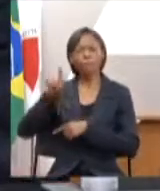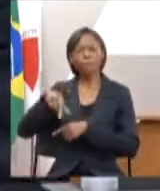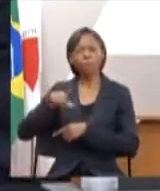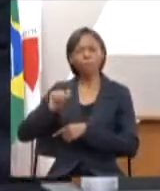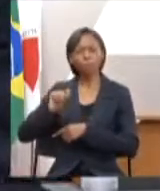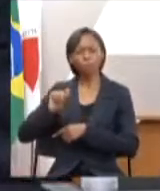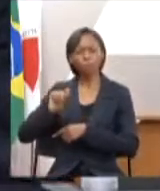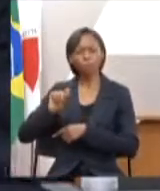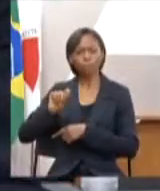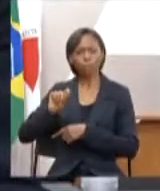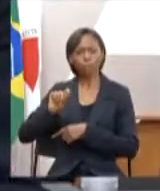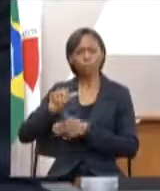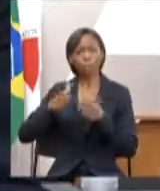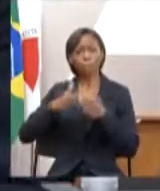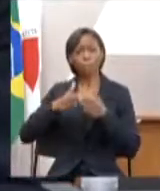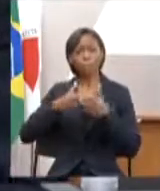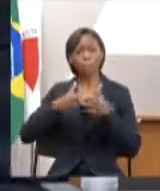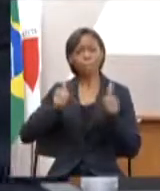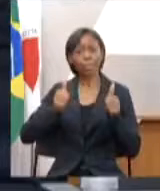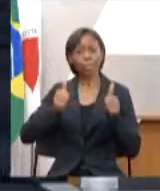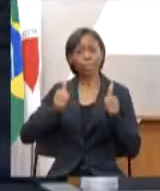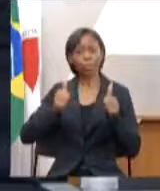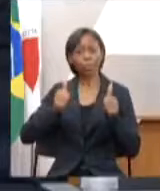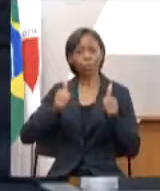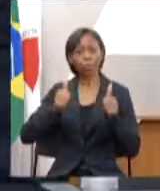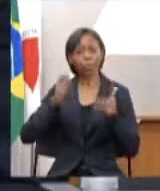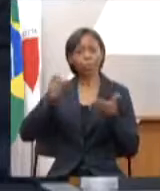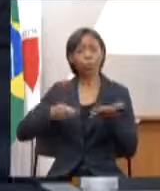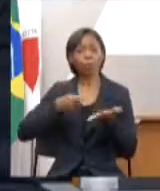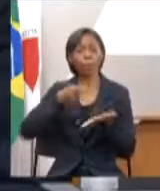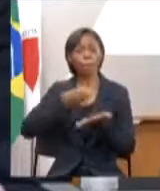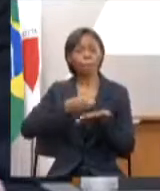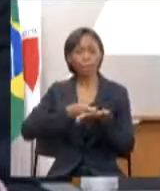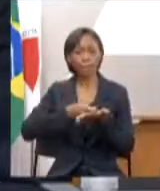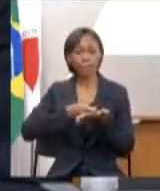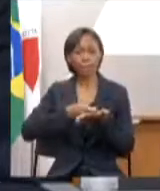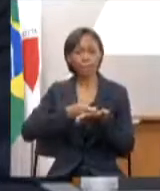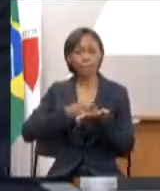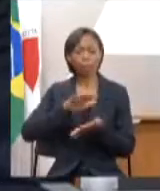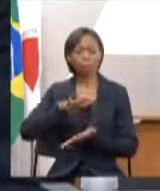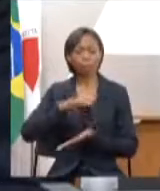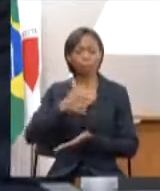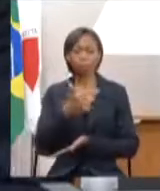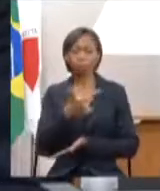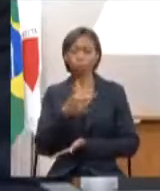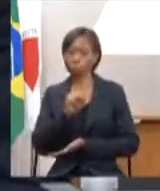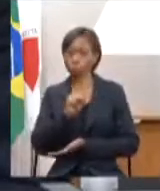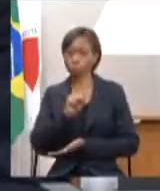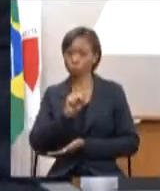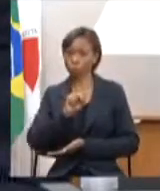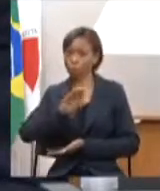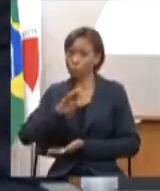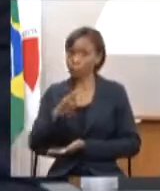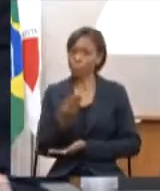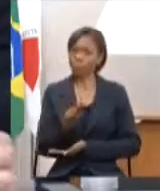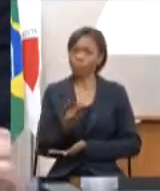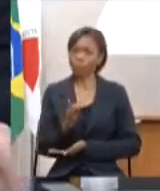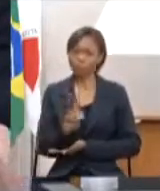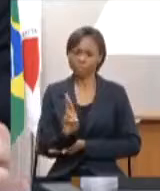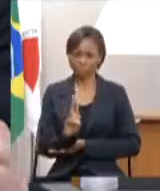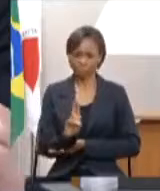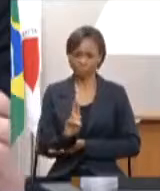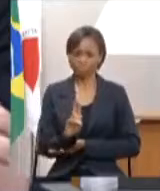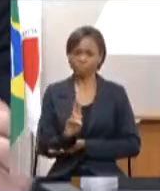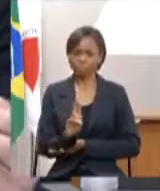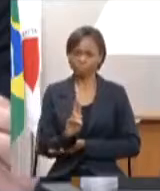ação uma indenização da ordem de 28 bilhões de reais importante